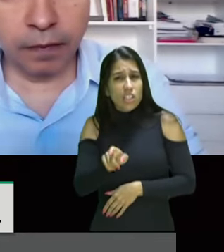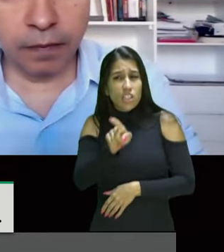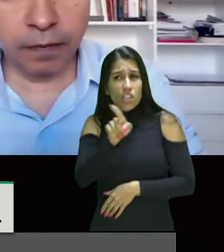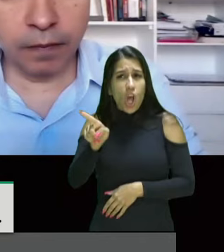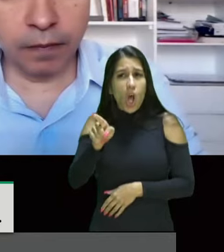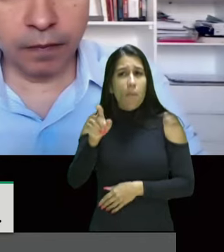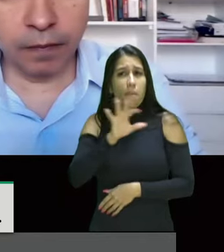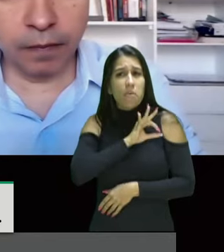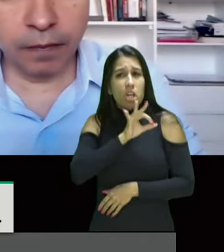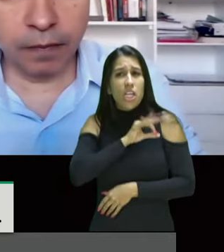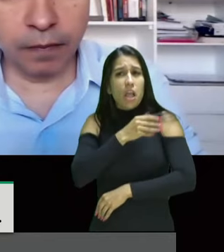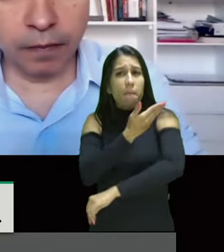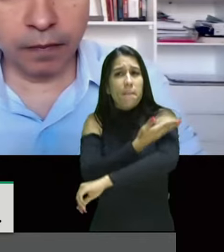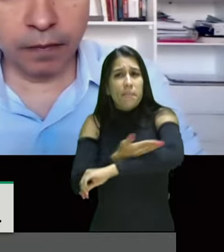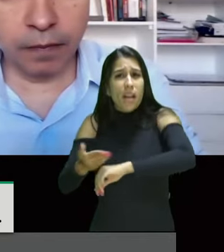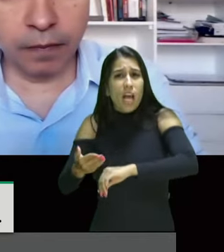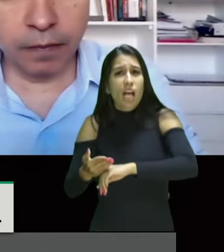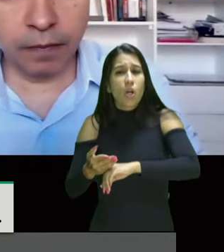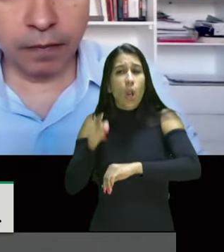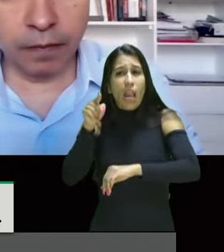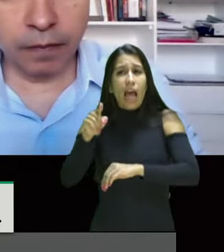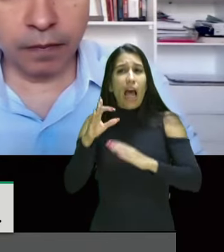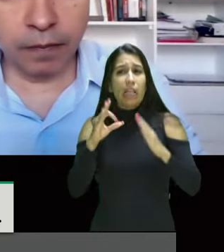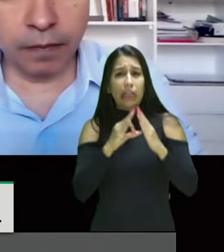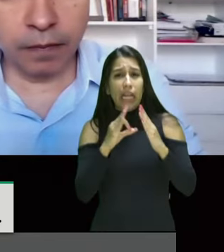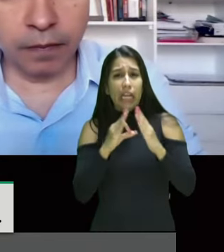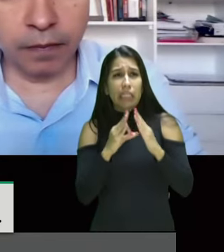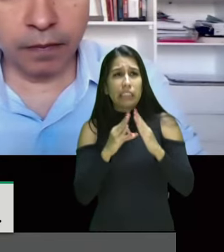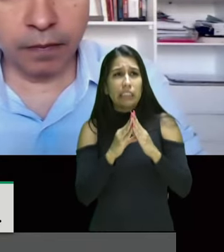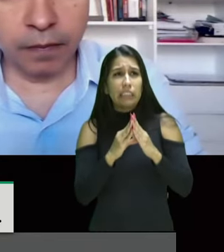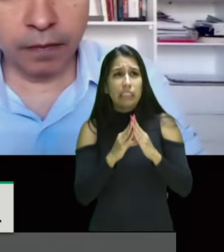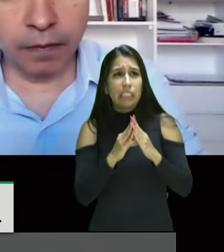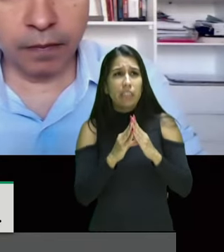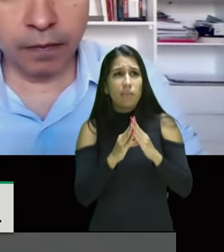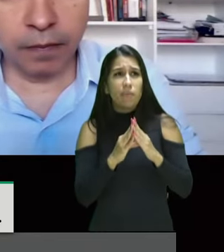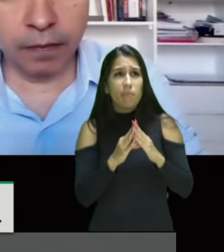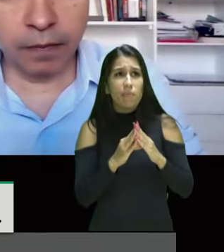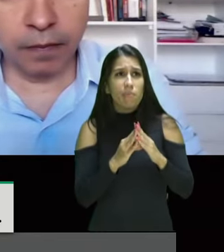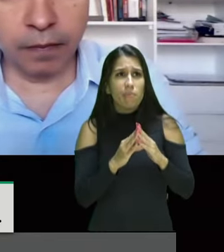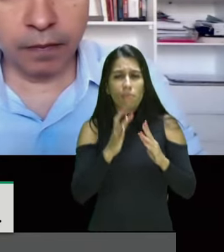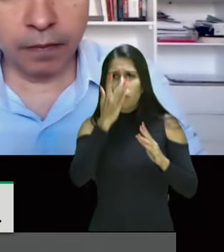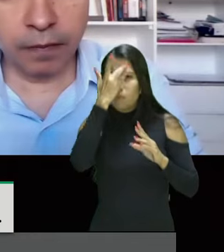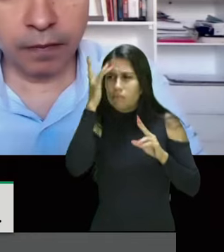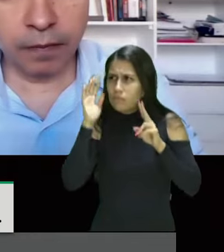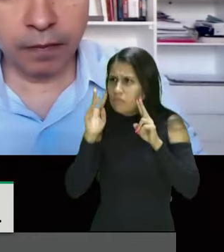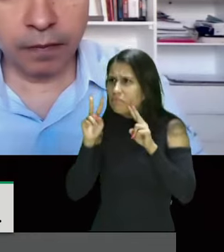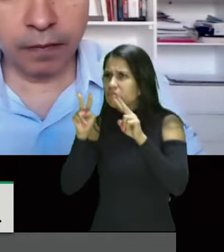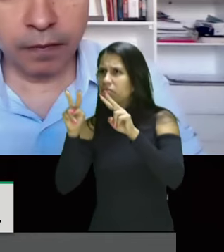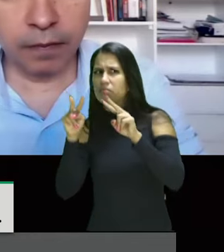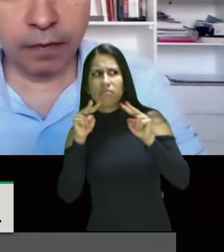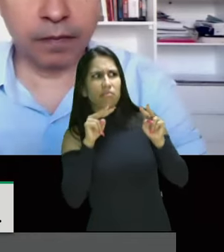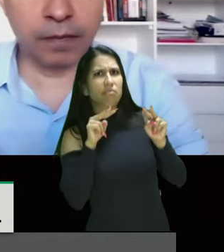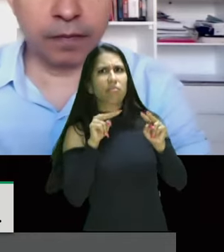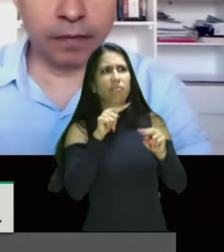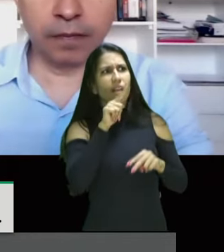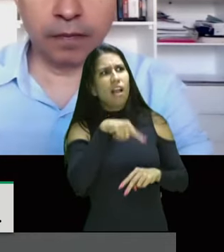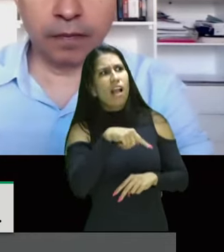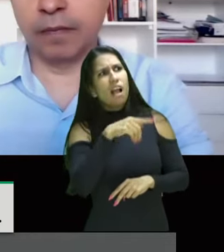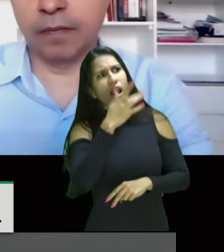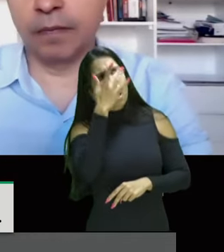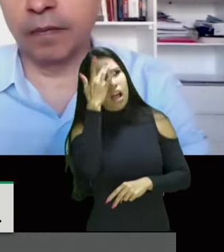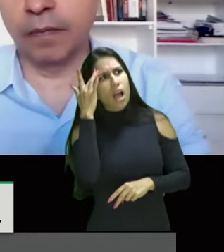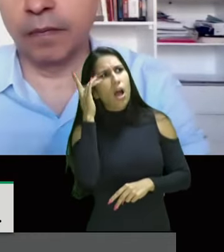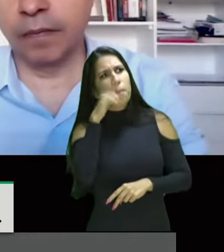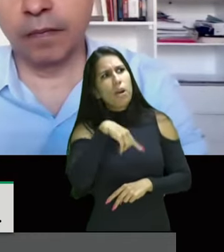pessoas vê o outro se essa mulher que estiver denunciando for uma mulher